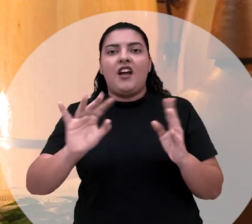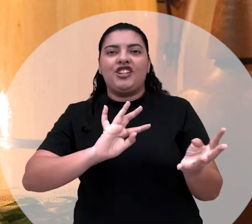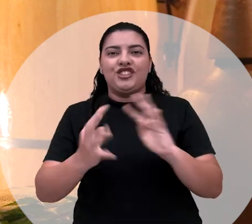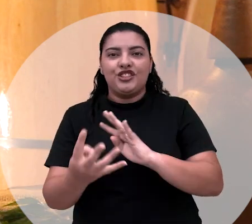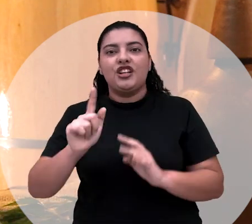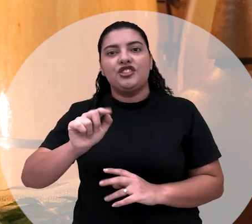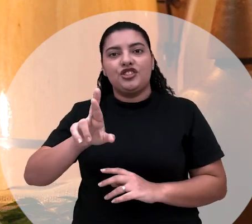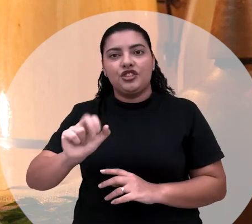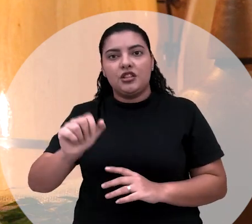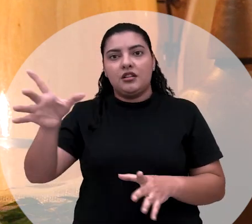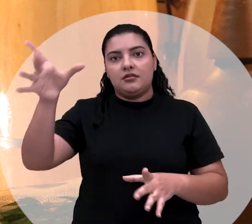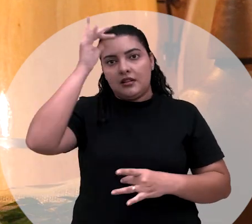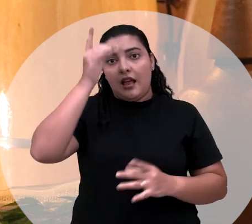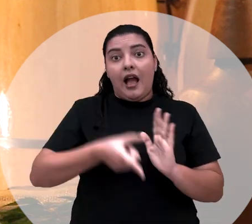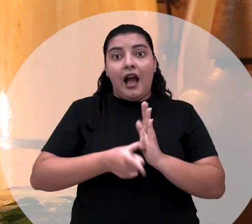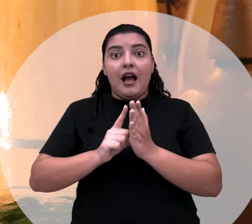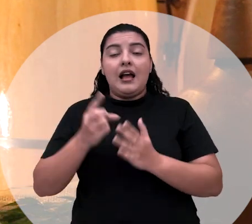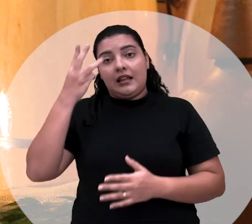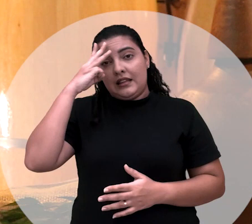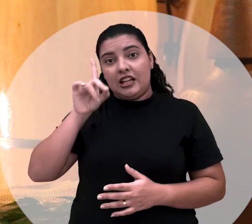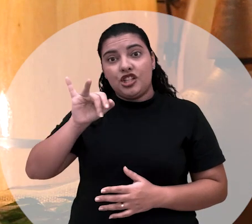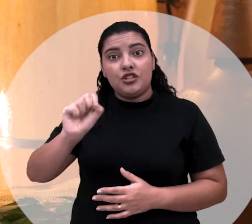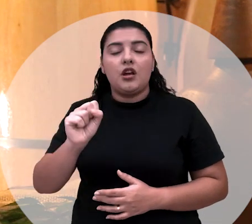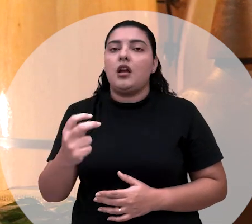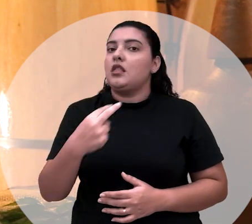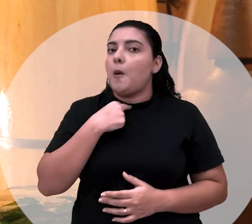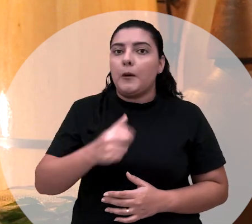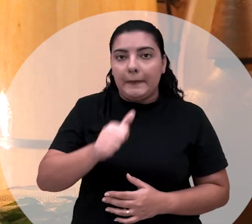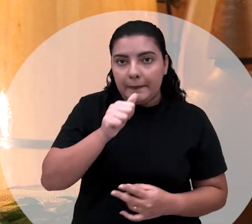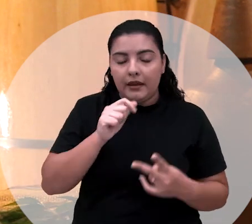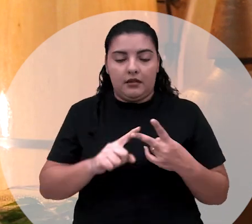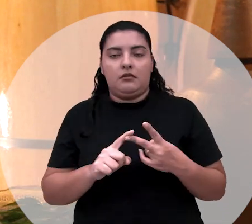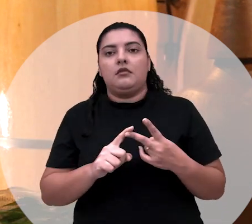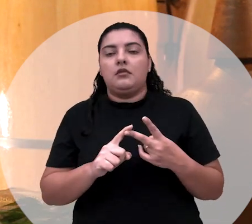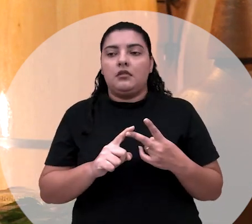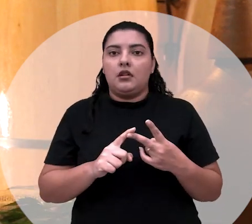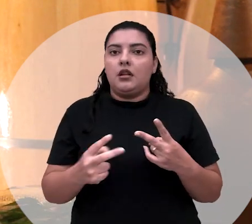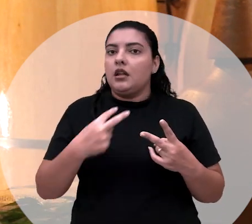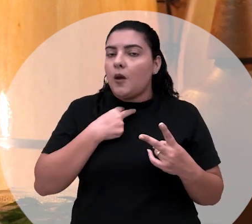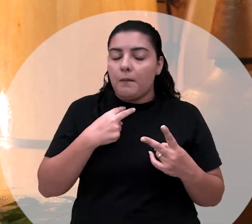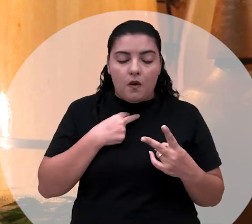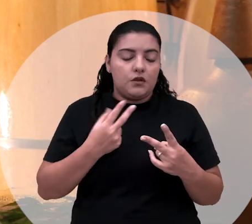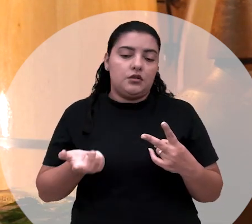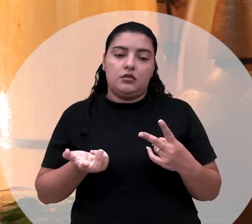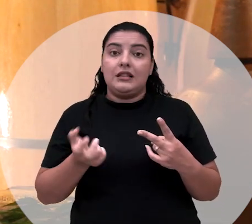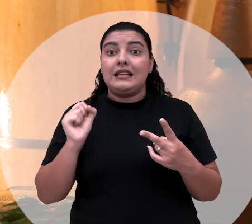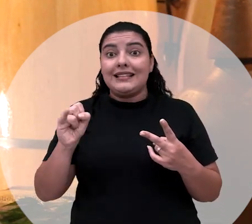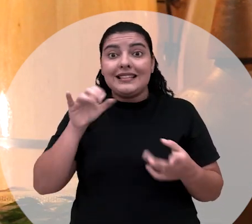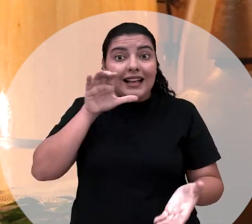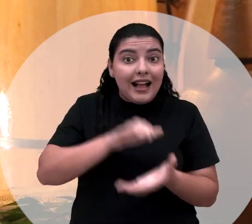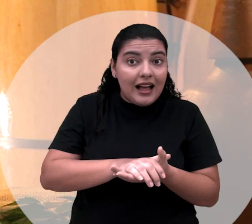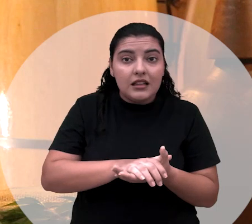o médio tem que passar três dias antes sem diabetes. Ele não bebe. É. Ele não bebe. Se ele é